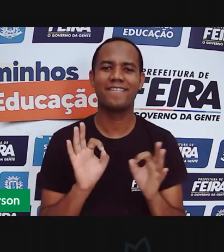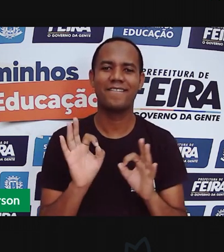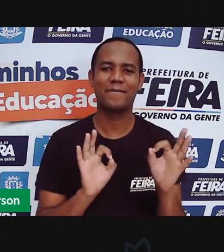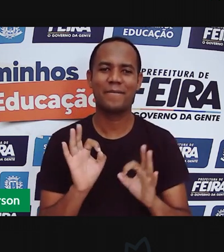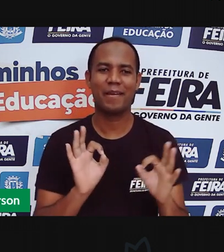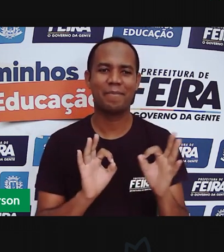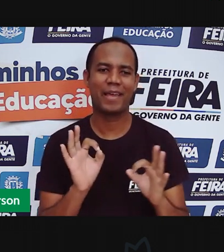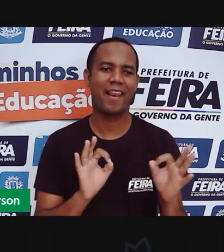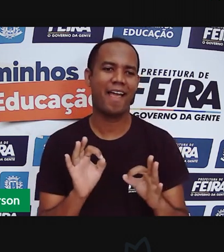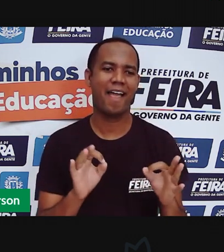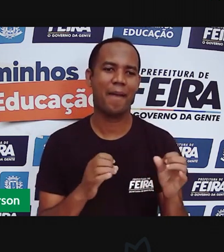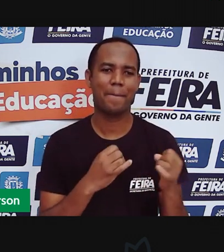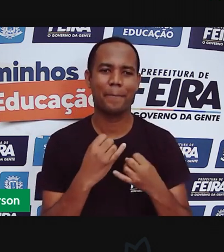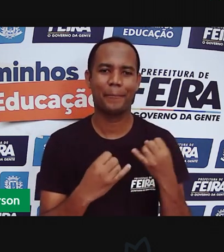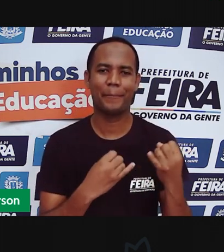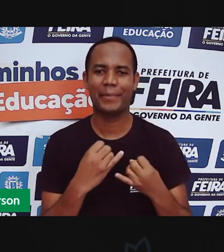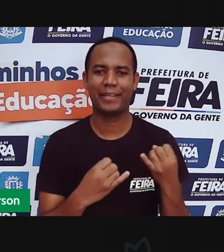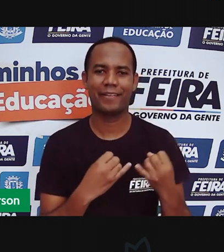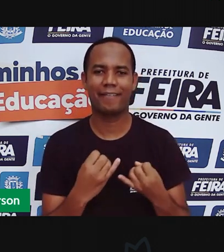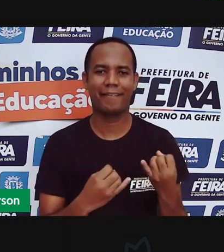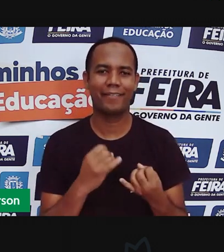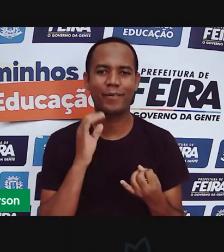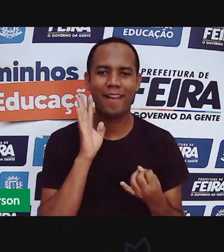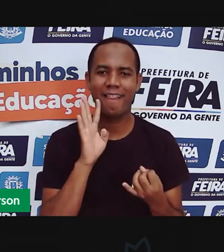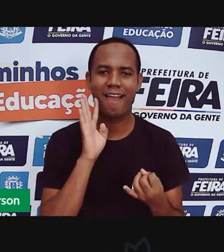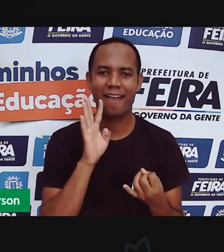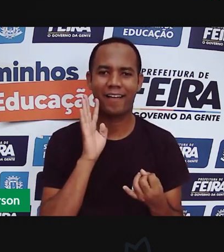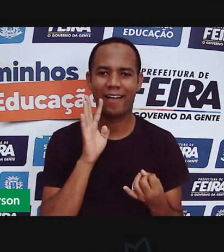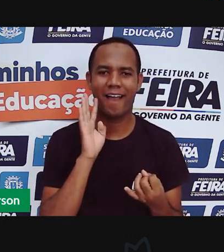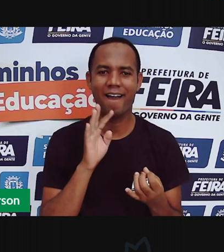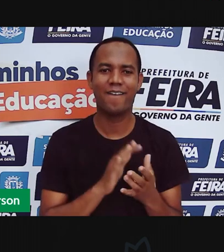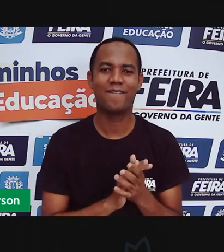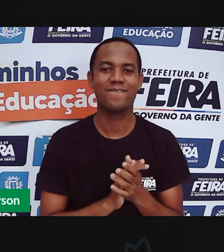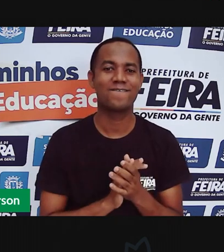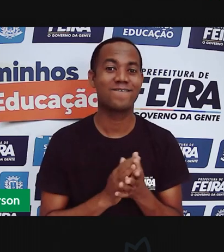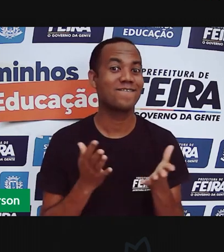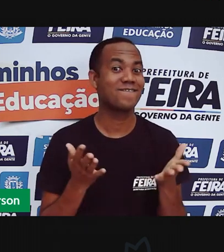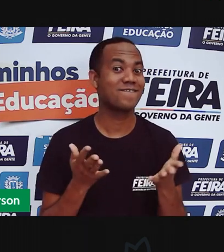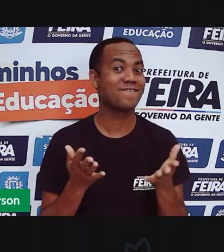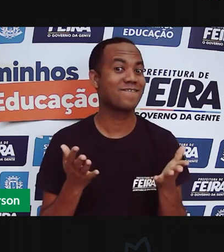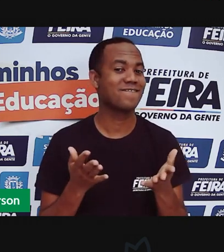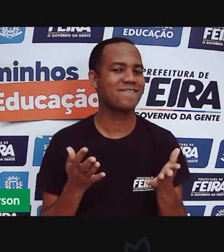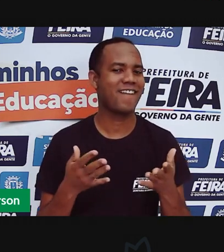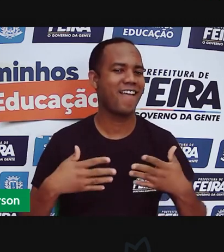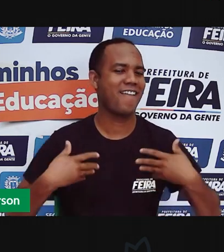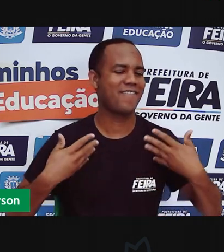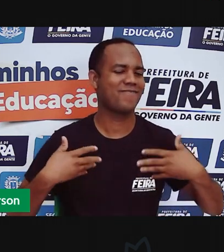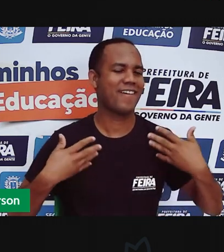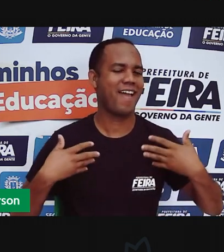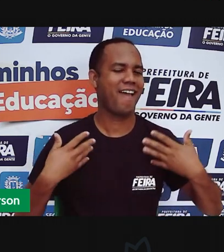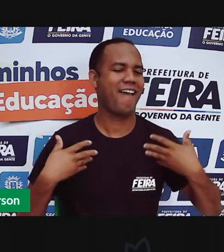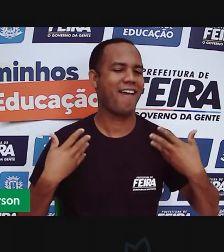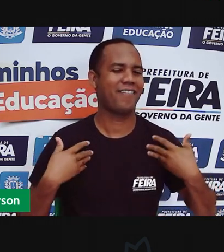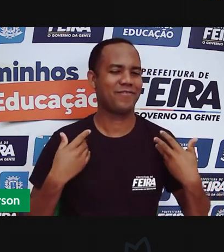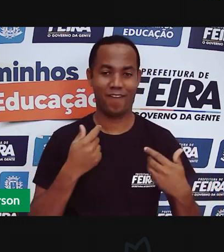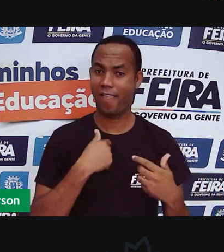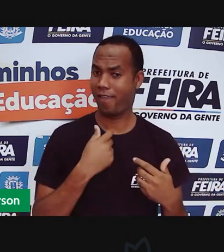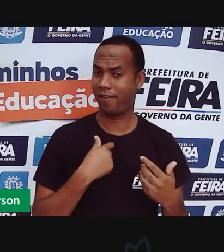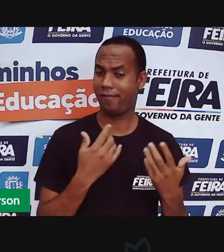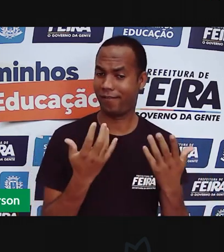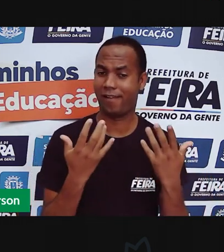Vamos fazer aquele brinquedo bacana. Porque Anderson tá aqui, ó. Super animado. Super